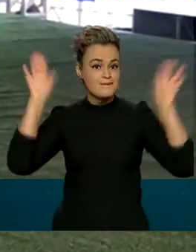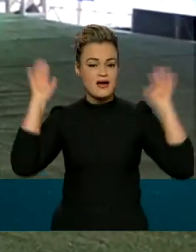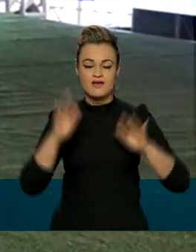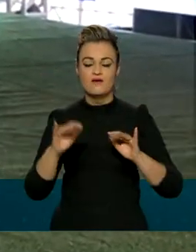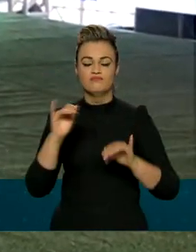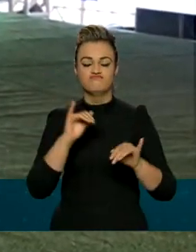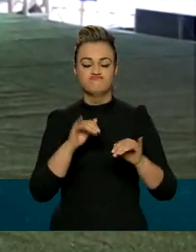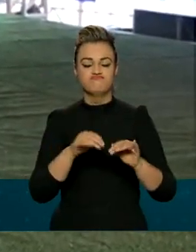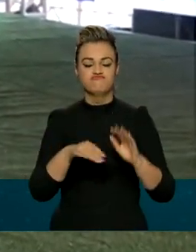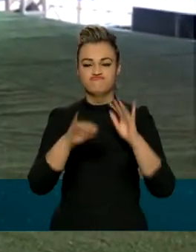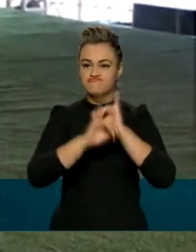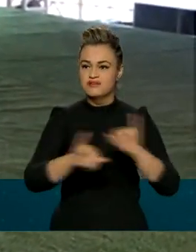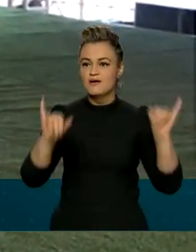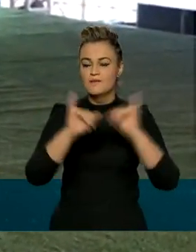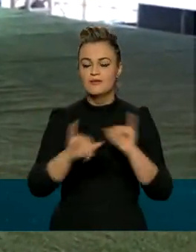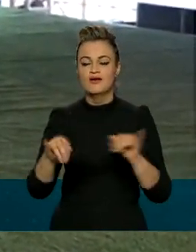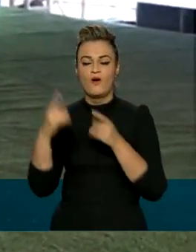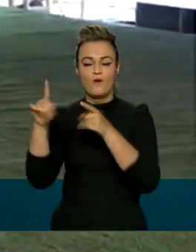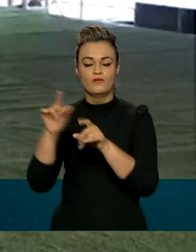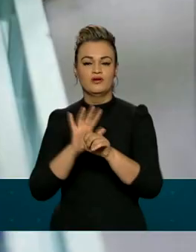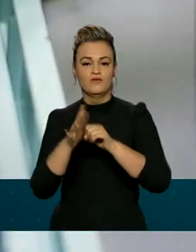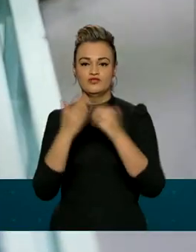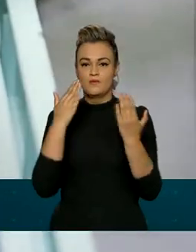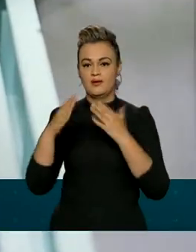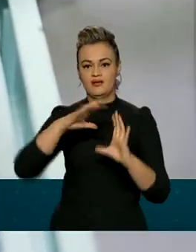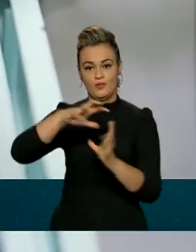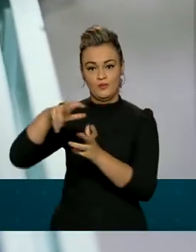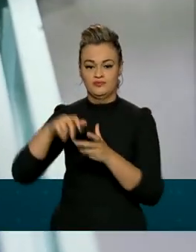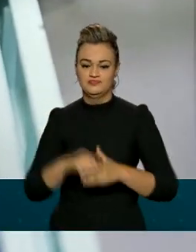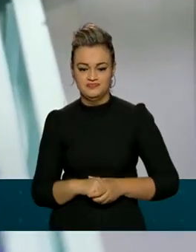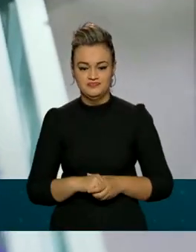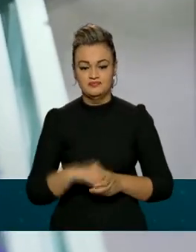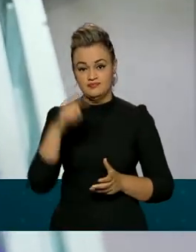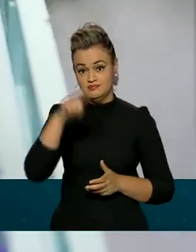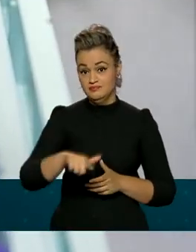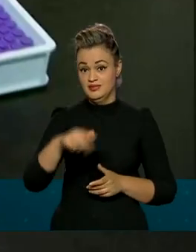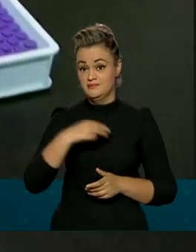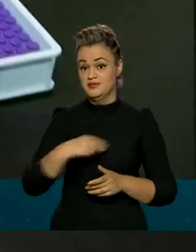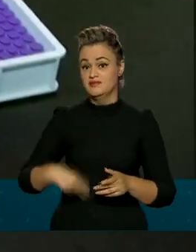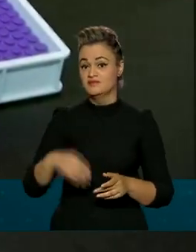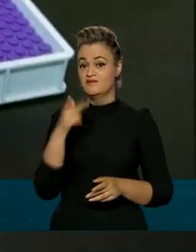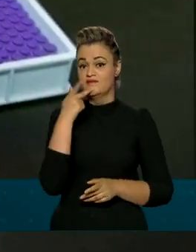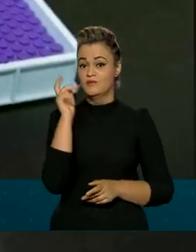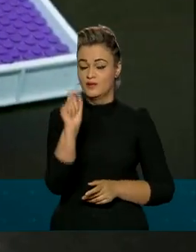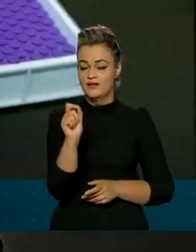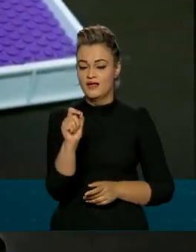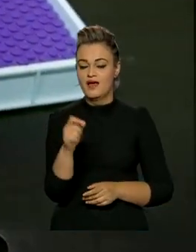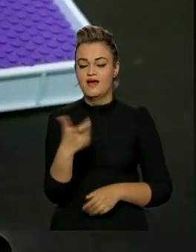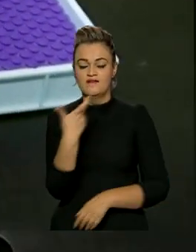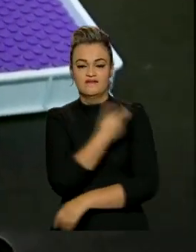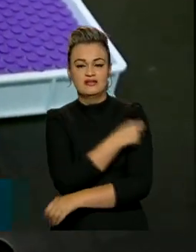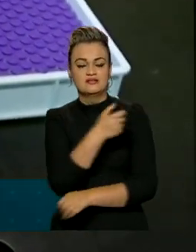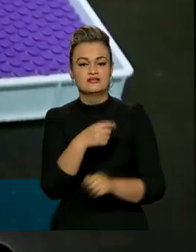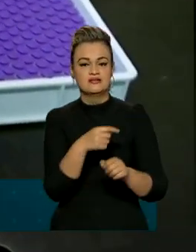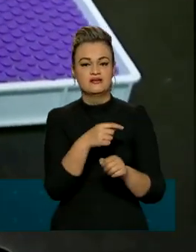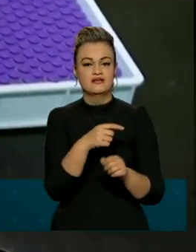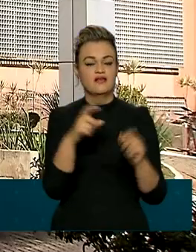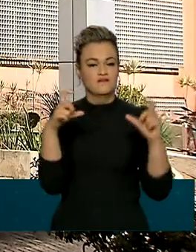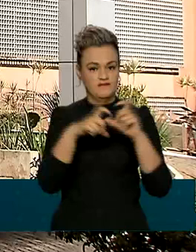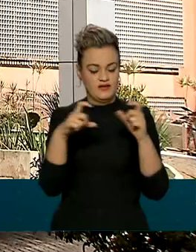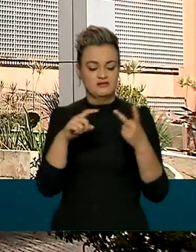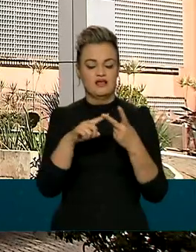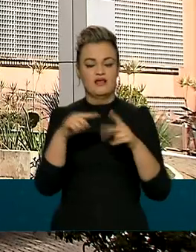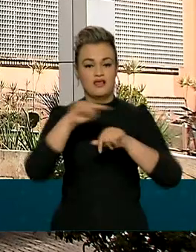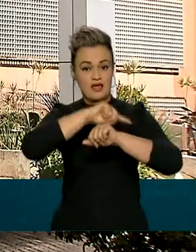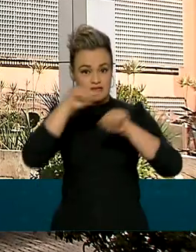contra a Covid-19 pública do mundo. O ministro também lembrou que as vacinas da Pfizer e da AstraZeneca,